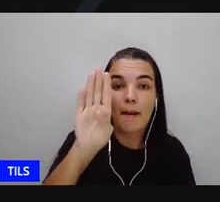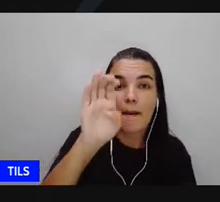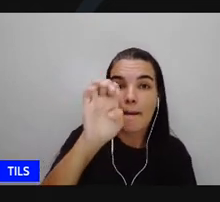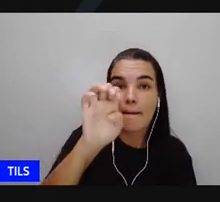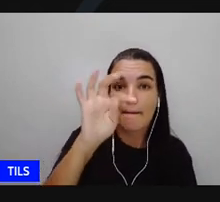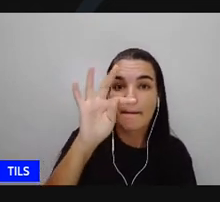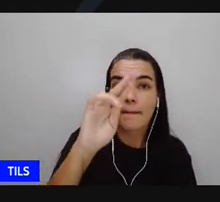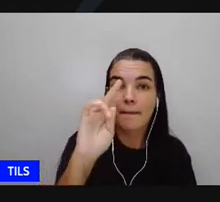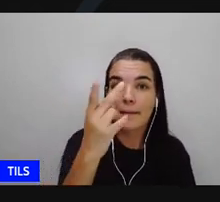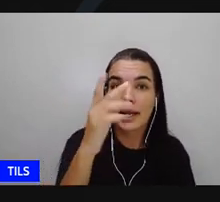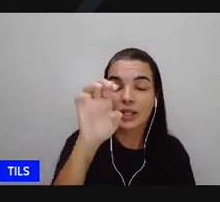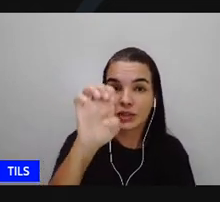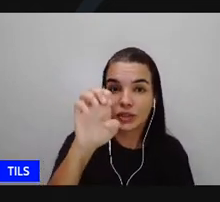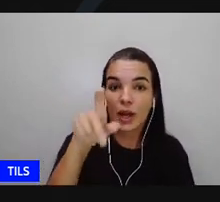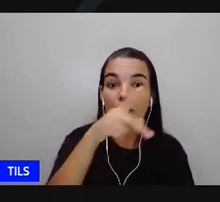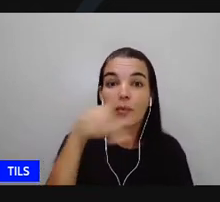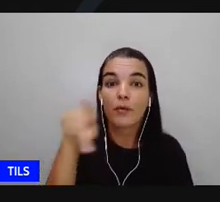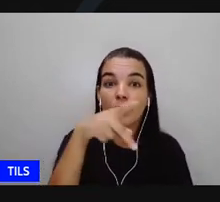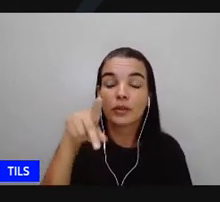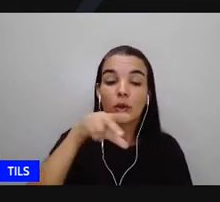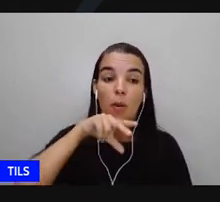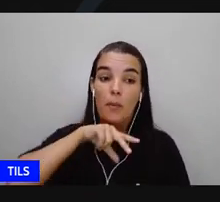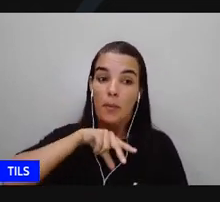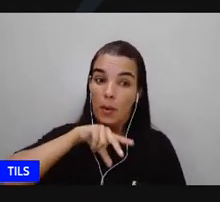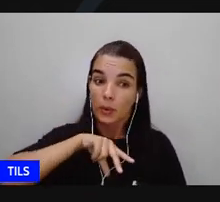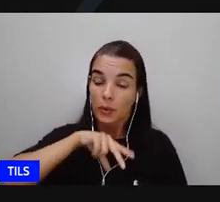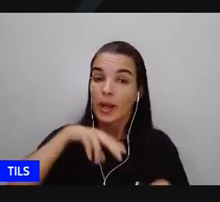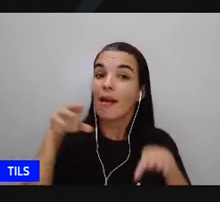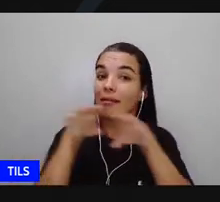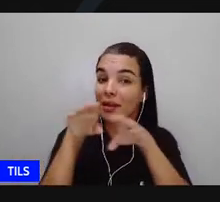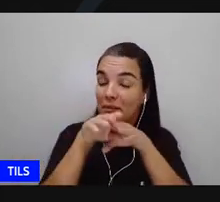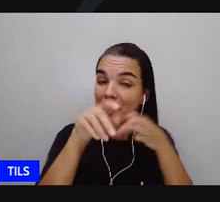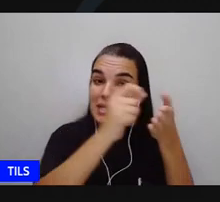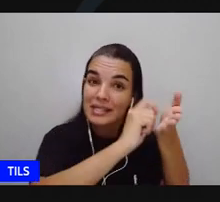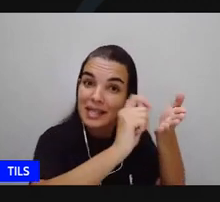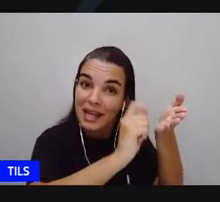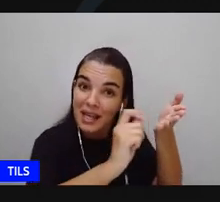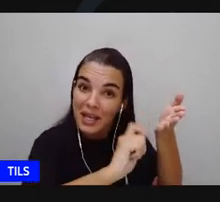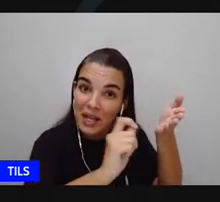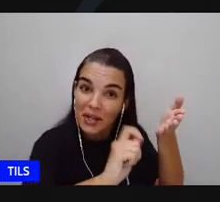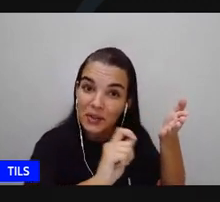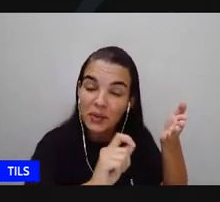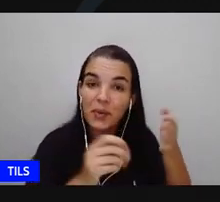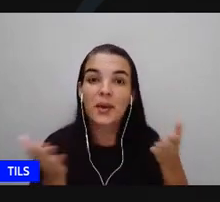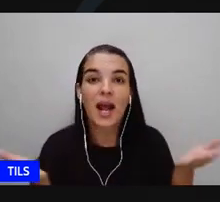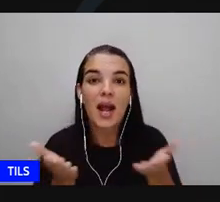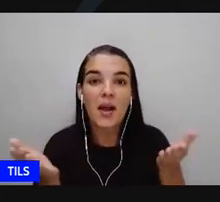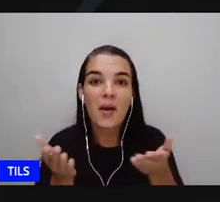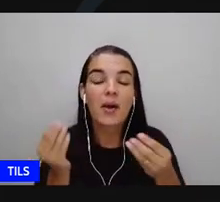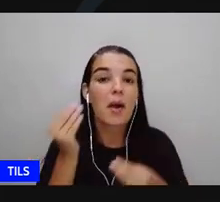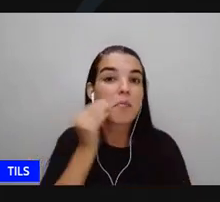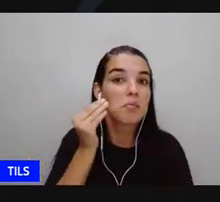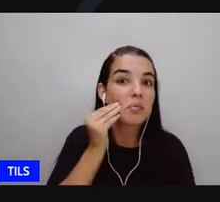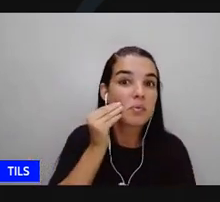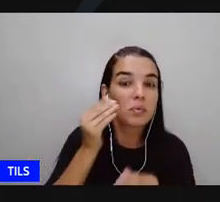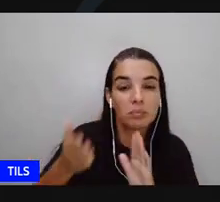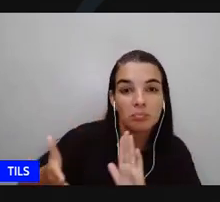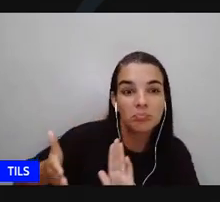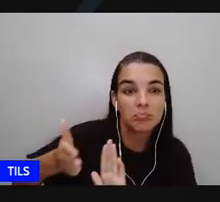é professora de língua portuguesa e a escritora também sabe que ela publicou esses dias